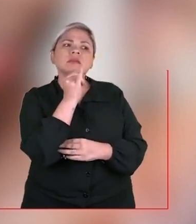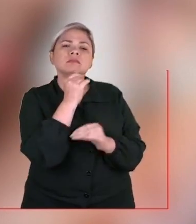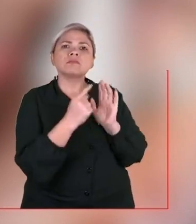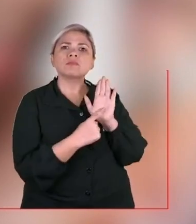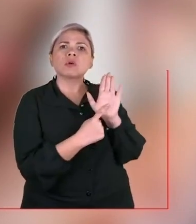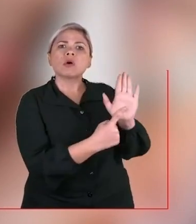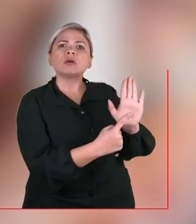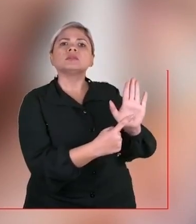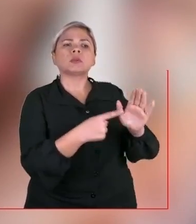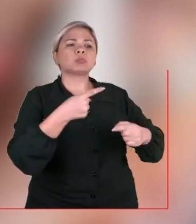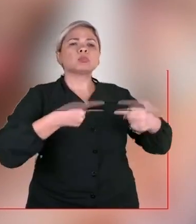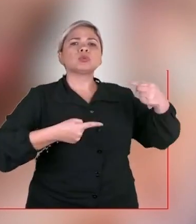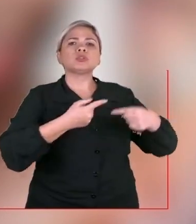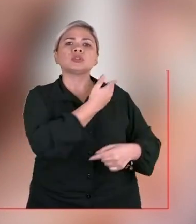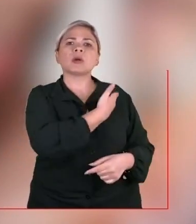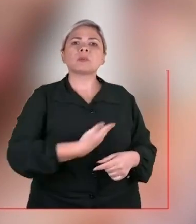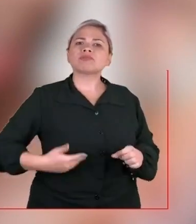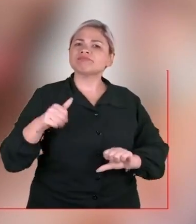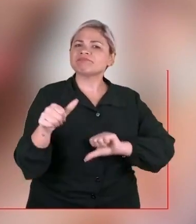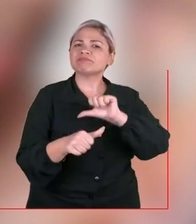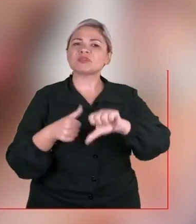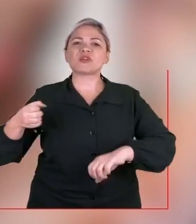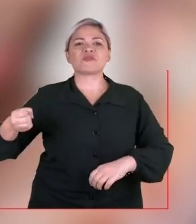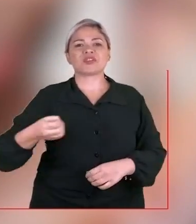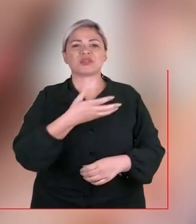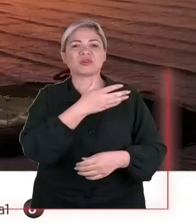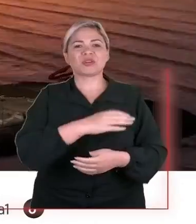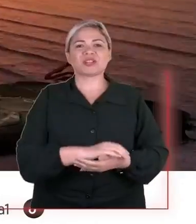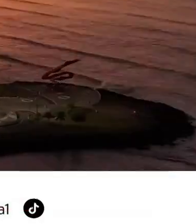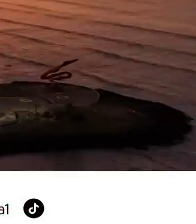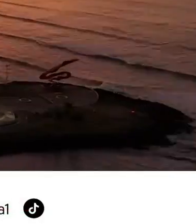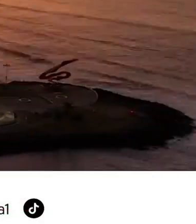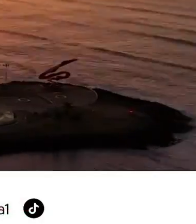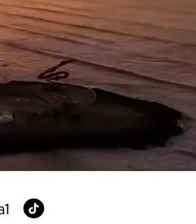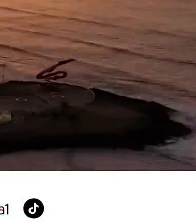exemplo de política pública inovadora.